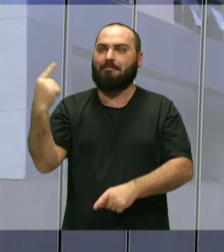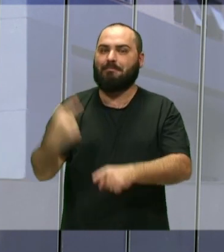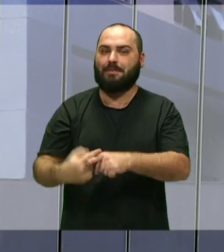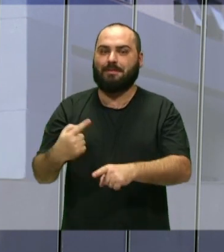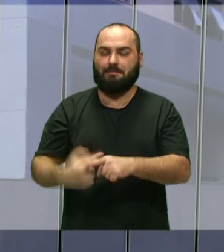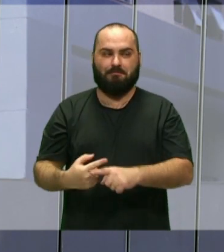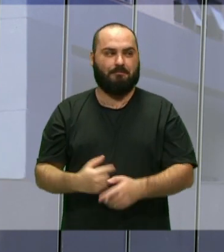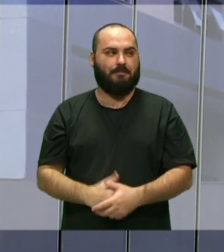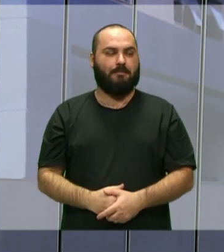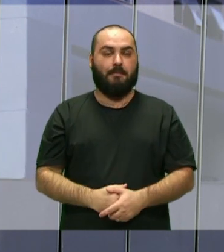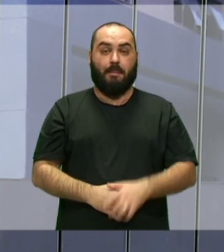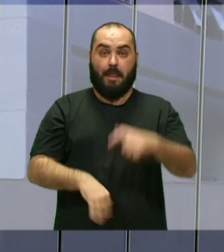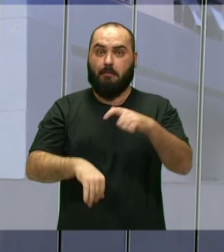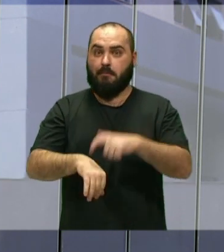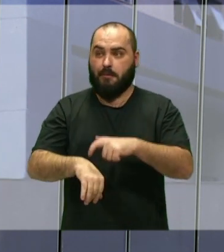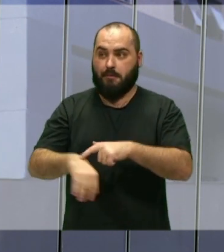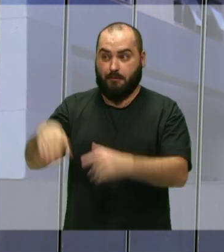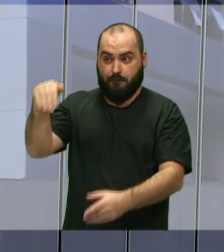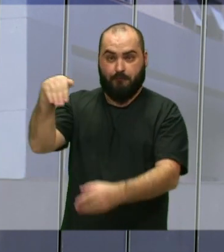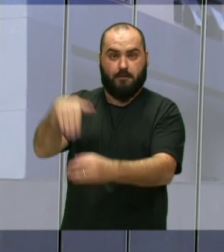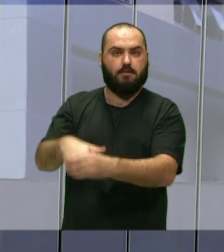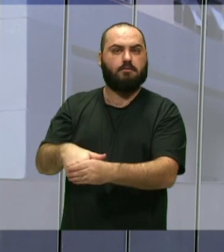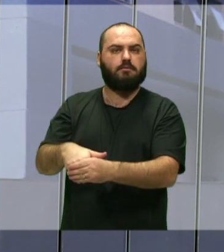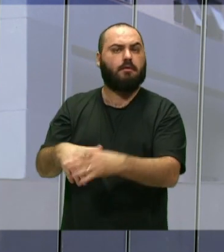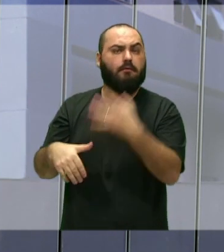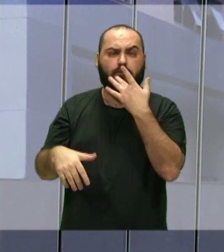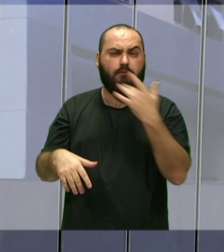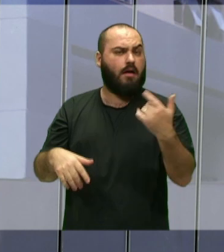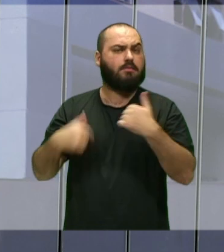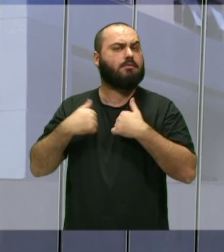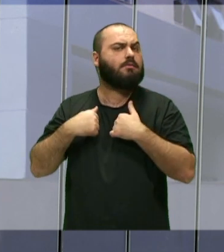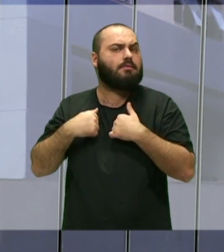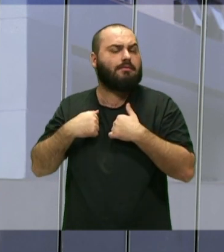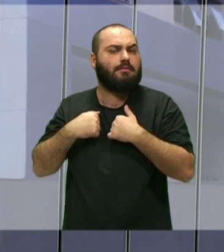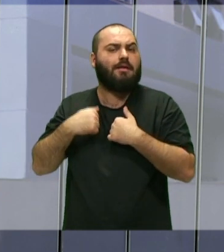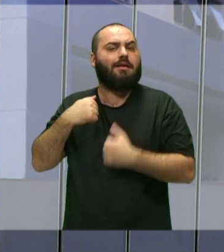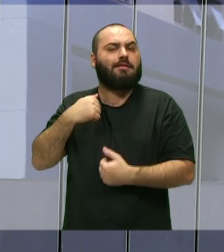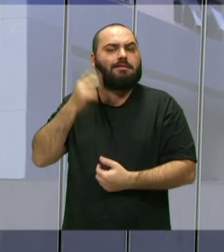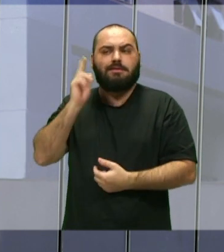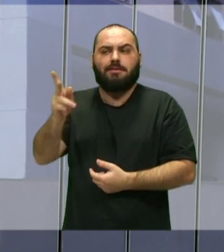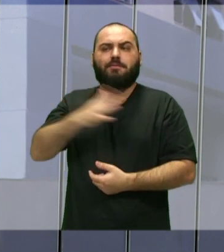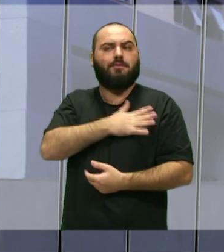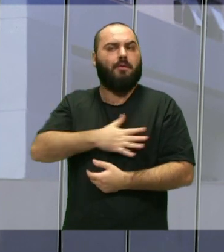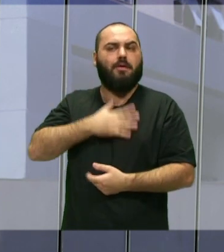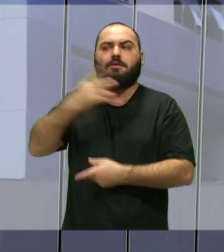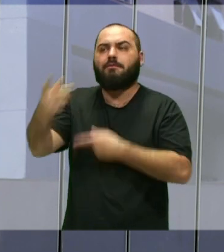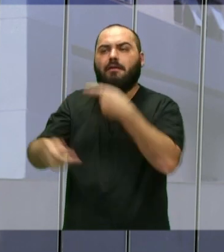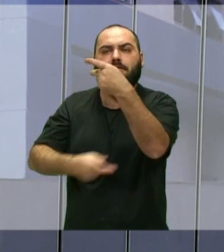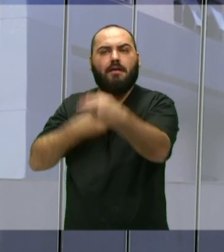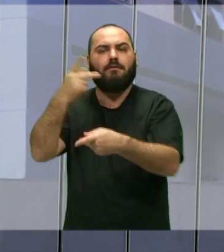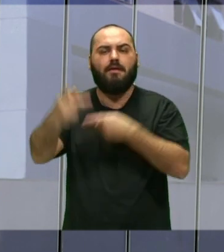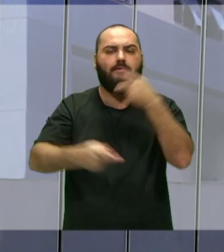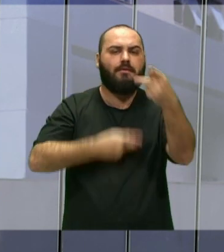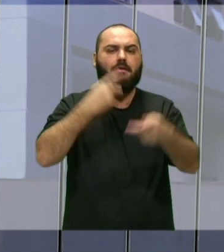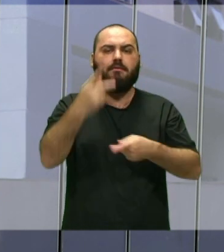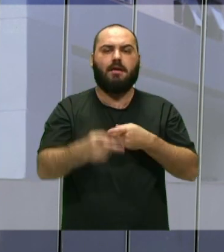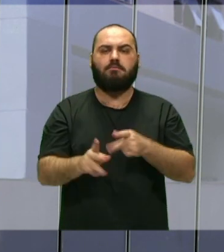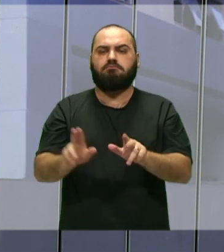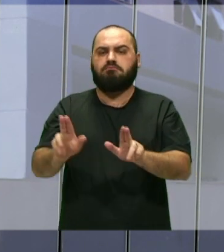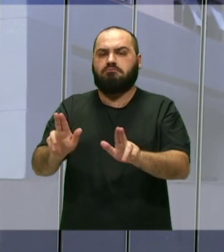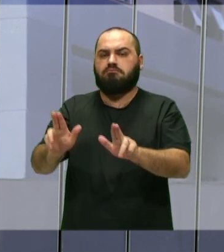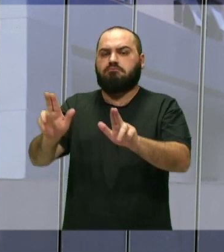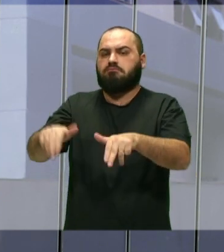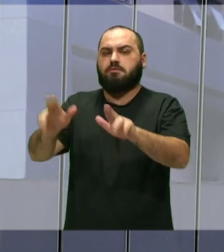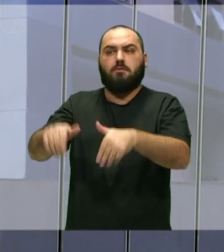porque na eleição, né, foi muito fácil pra mim porque eu gostei de falar com as pessoas, né, eu nunca tinha entrado nesse,